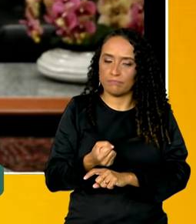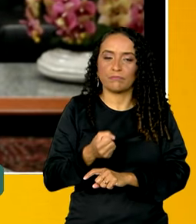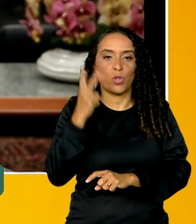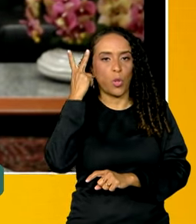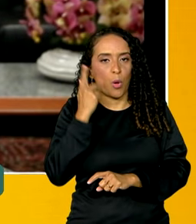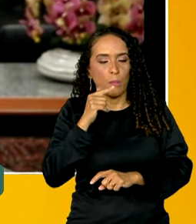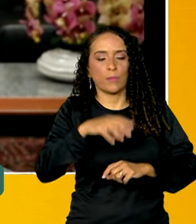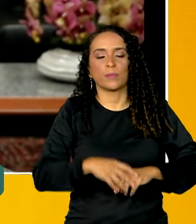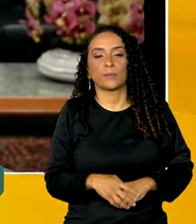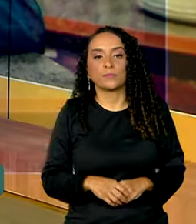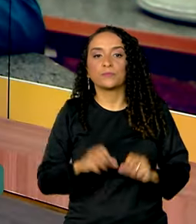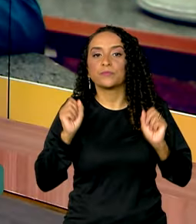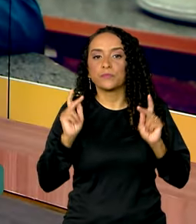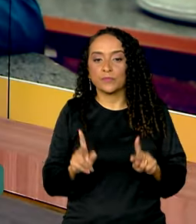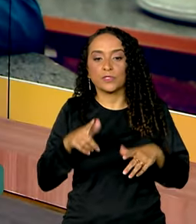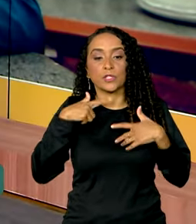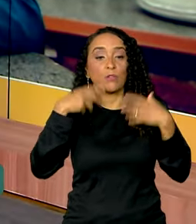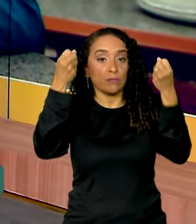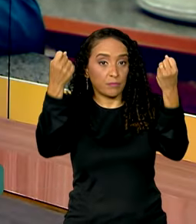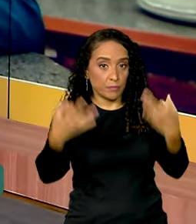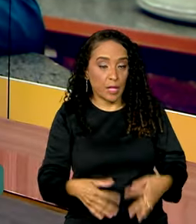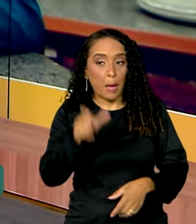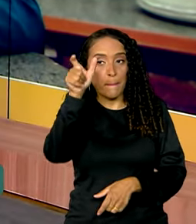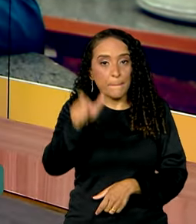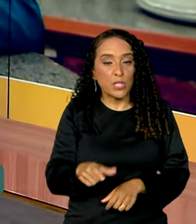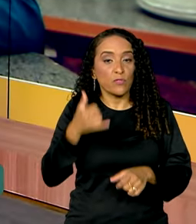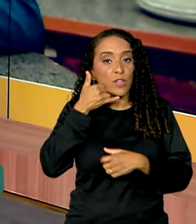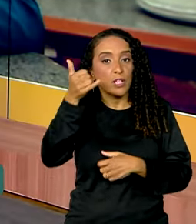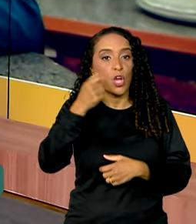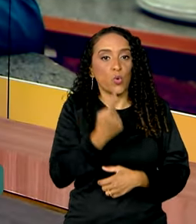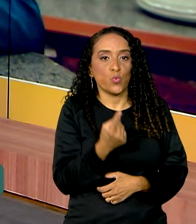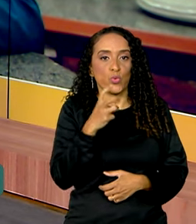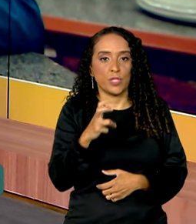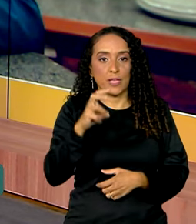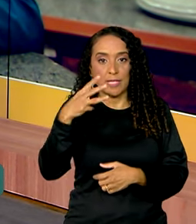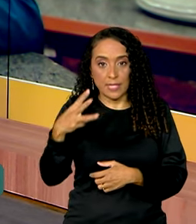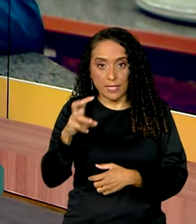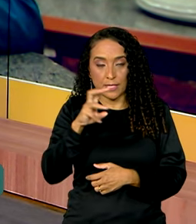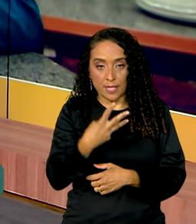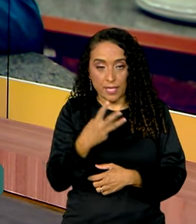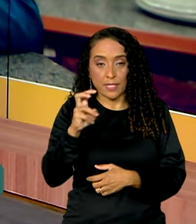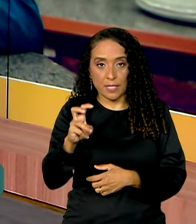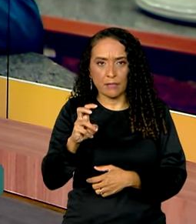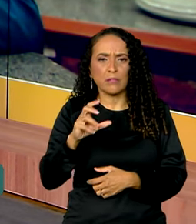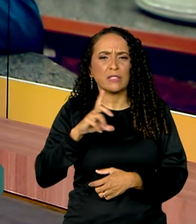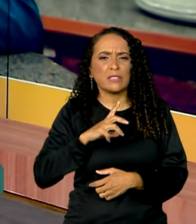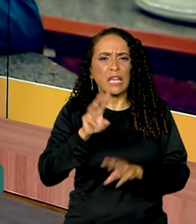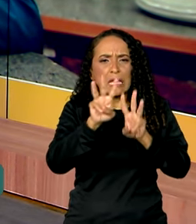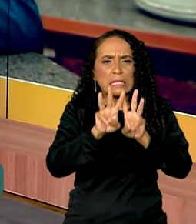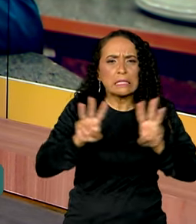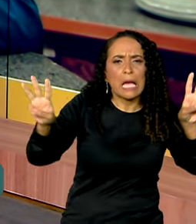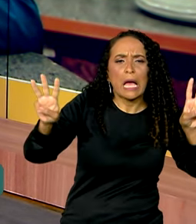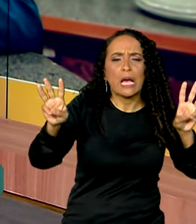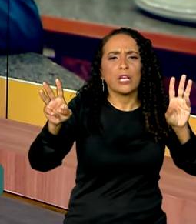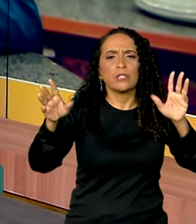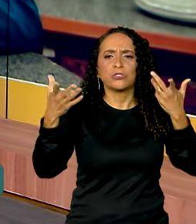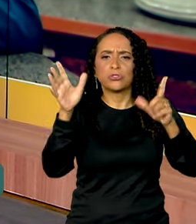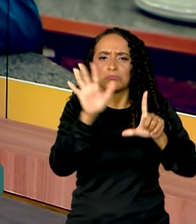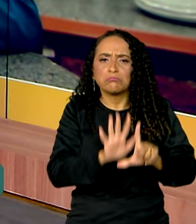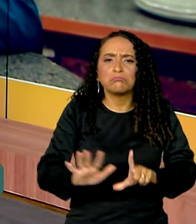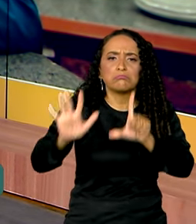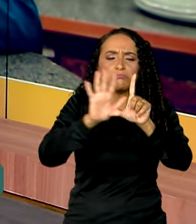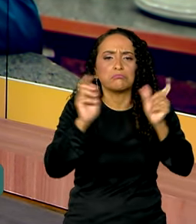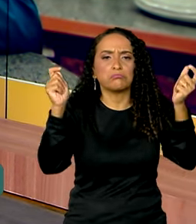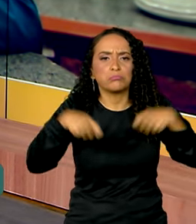normalmente. Ok, então vamos reforçar que a pessoa deve ligar para o 135. Diretor, existe algum site, algum portal também que a